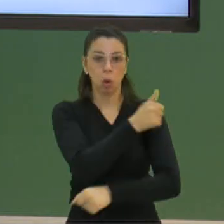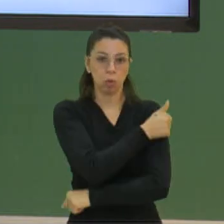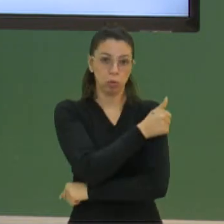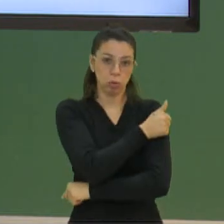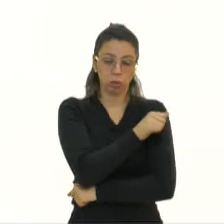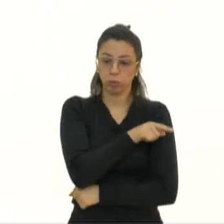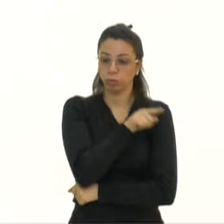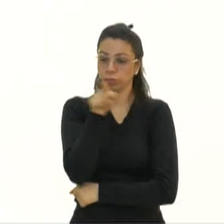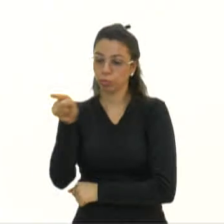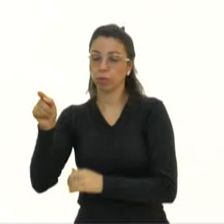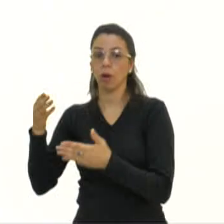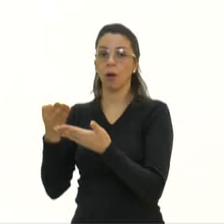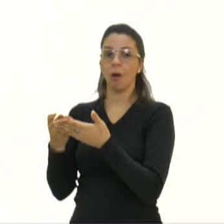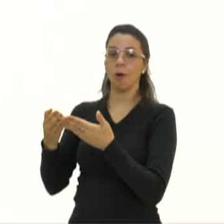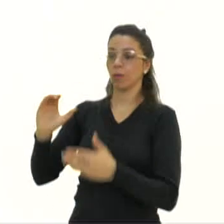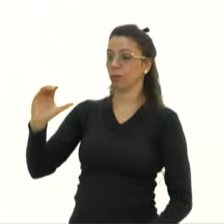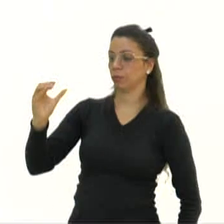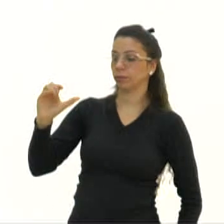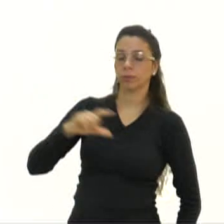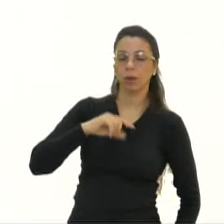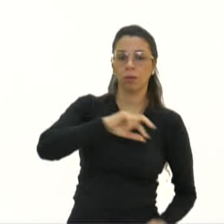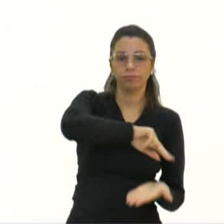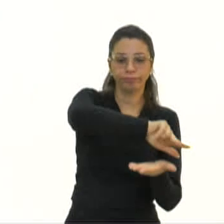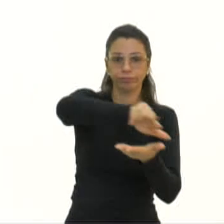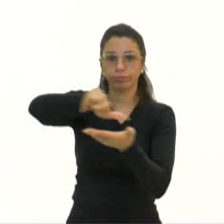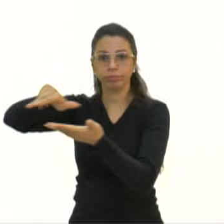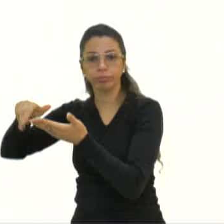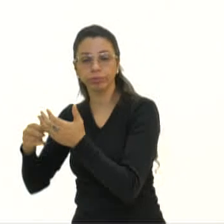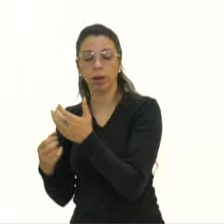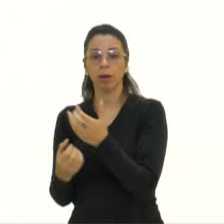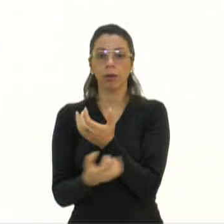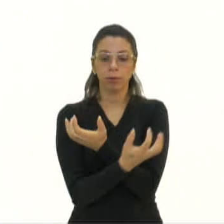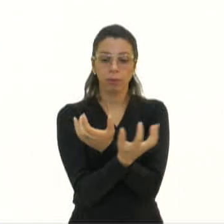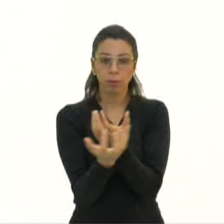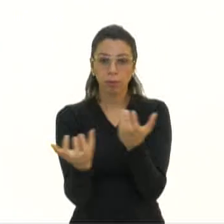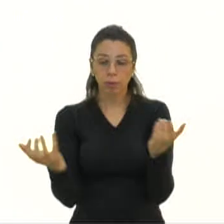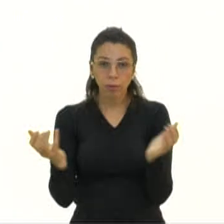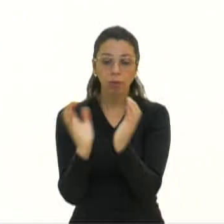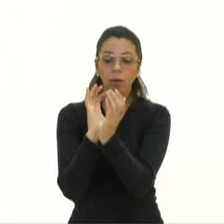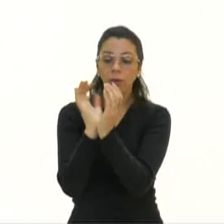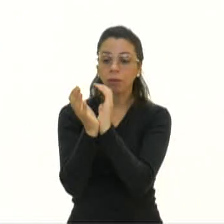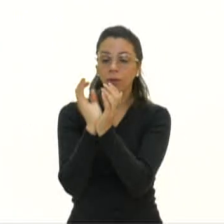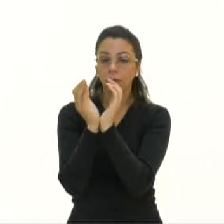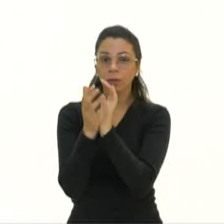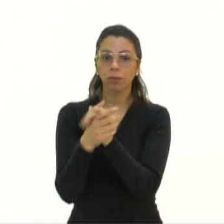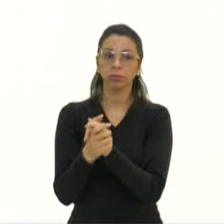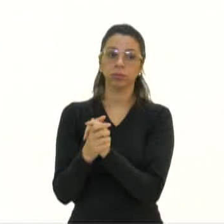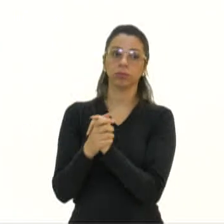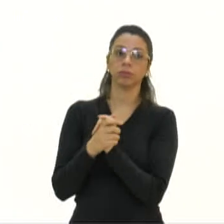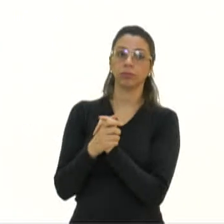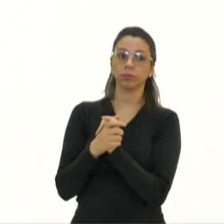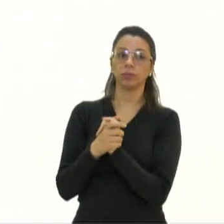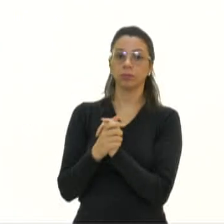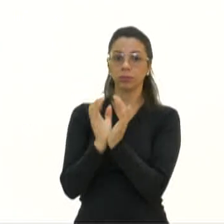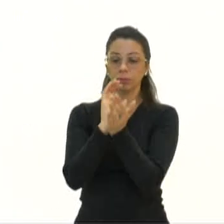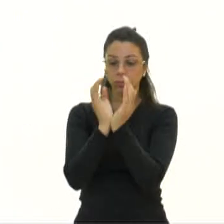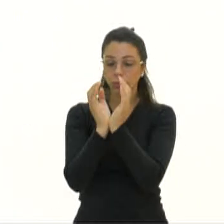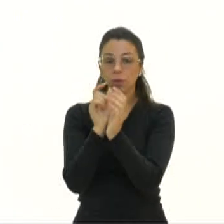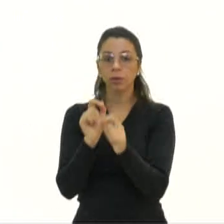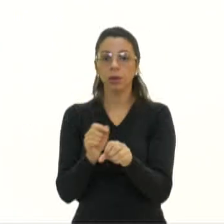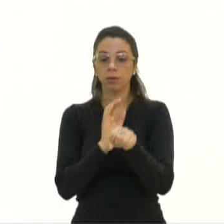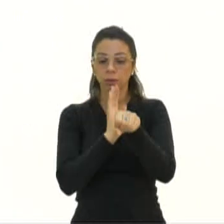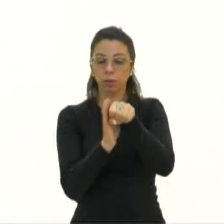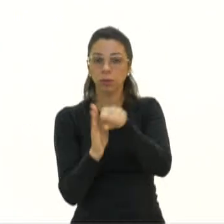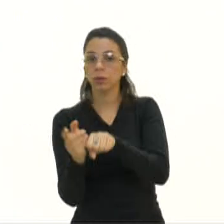a aula de ciências uma série de vegetais que comprou na feira como legumes. Os vegetais listados e comprados pelo estudante foram